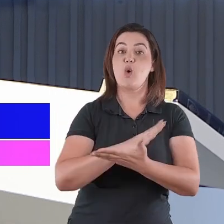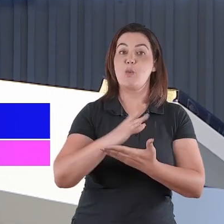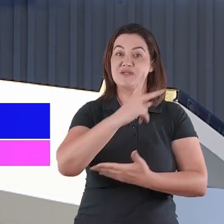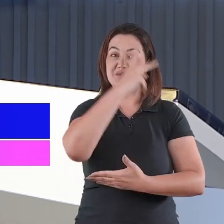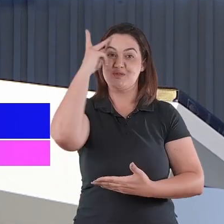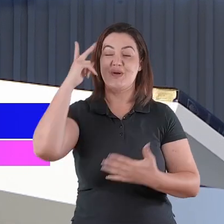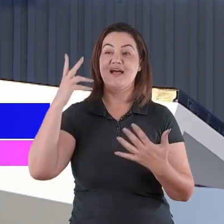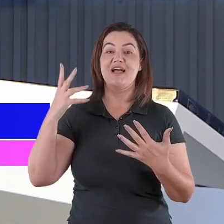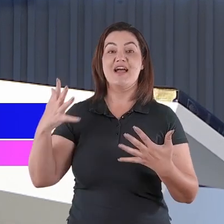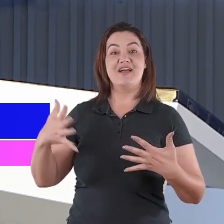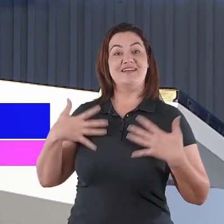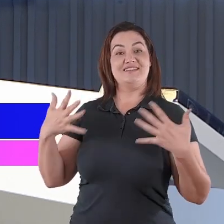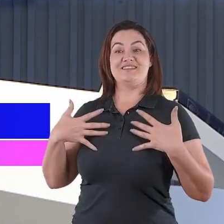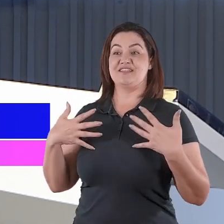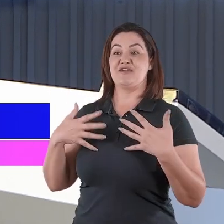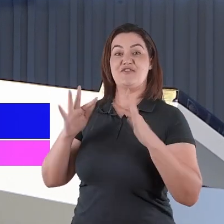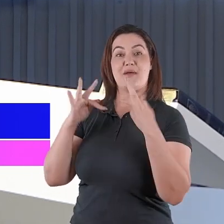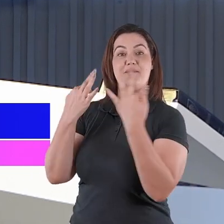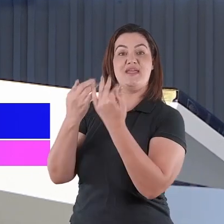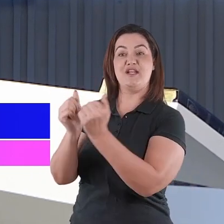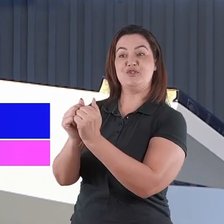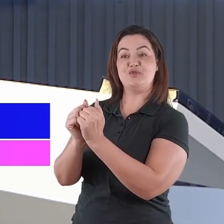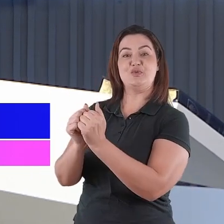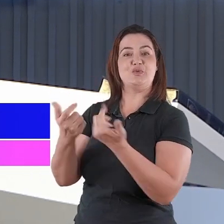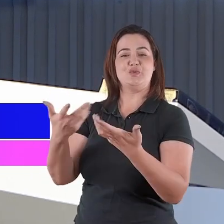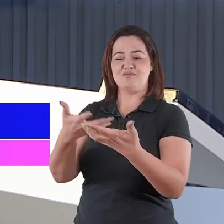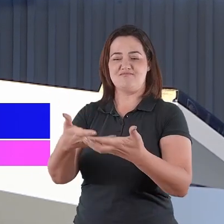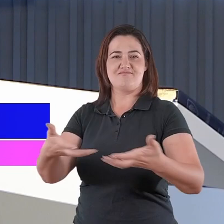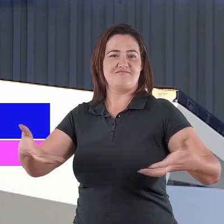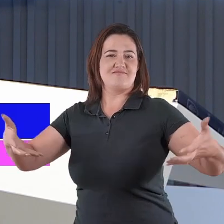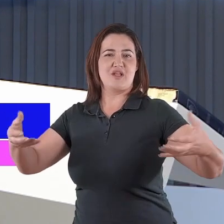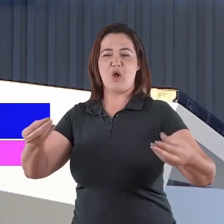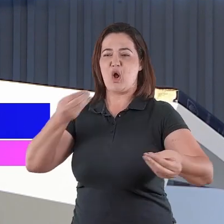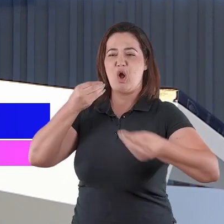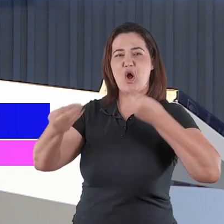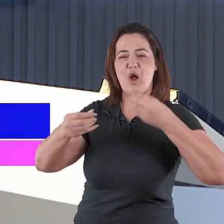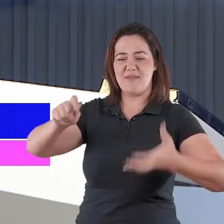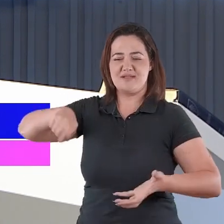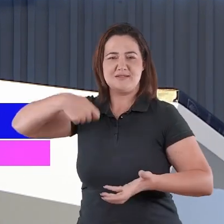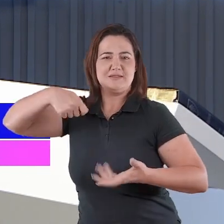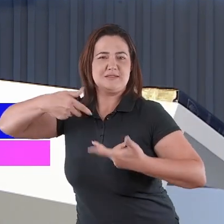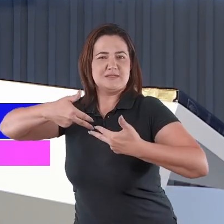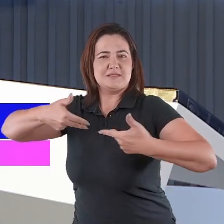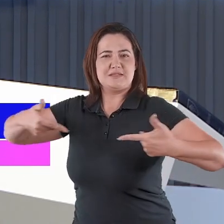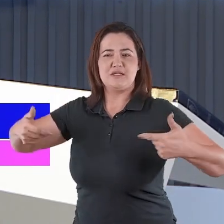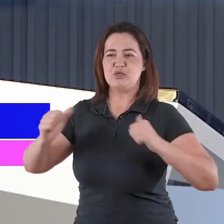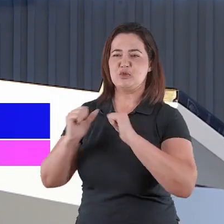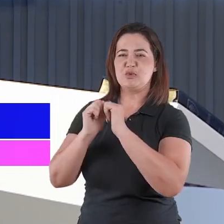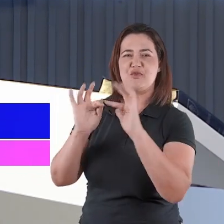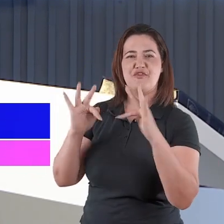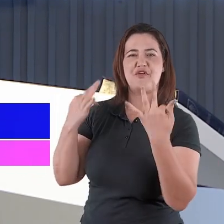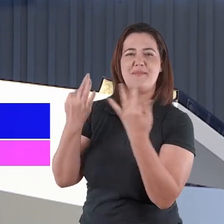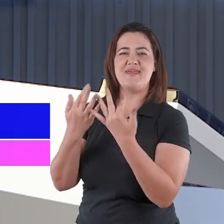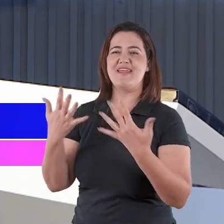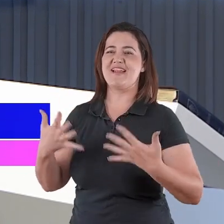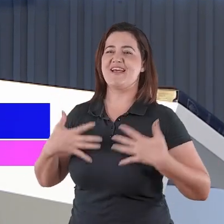Natal é motivo de choro, de tristeza, de lamento é agora que Jesus Cristo quer te abraçar. É nesse momento que Ele